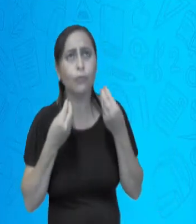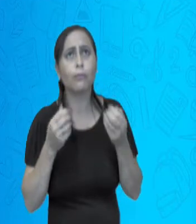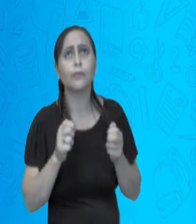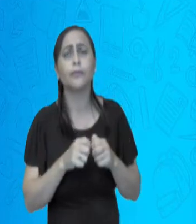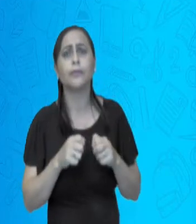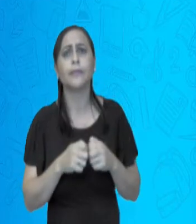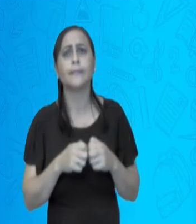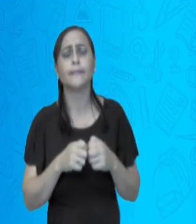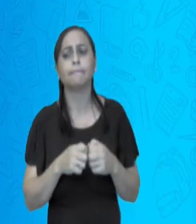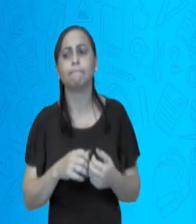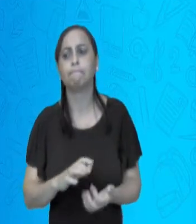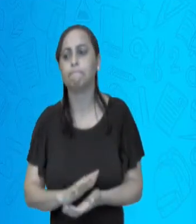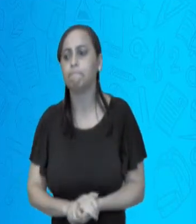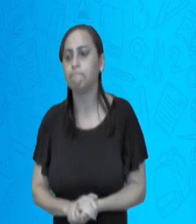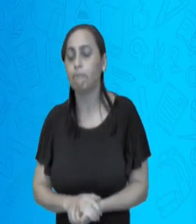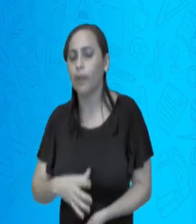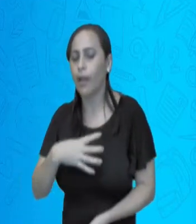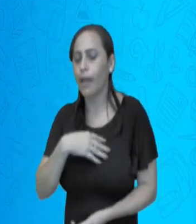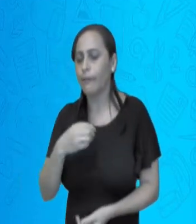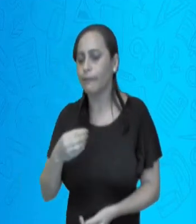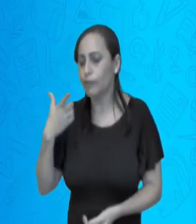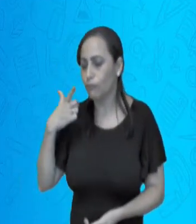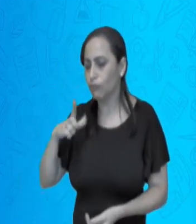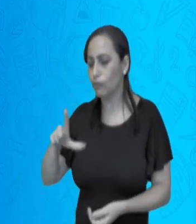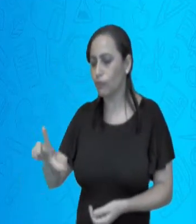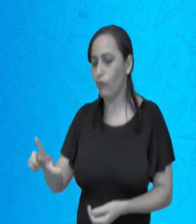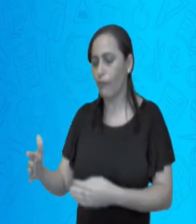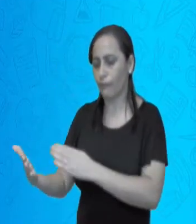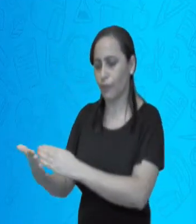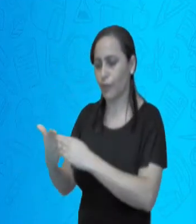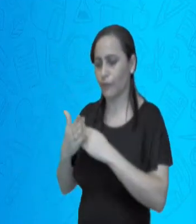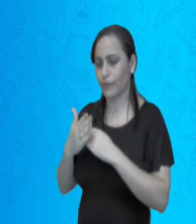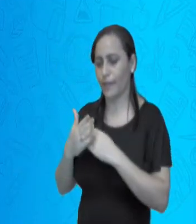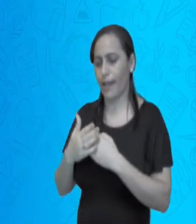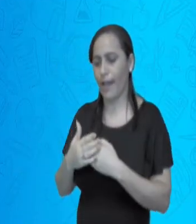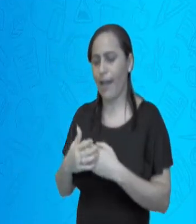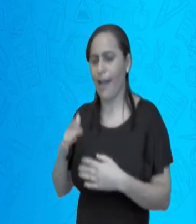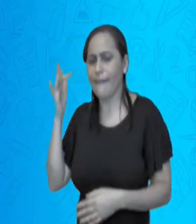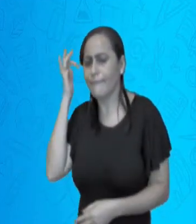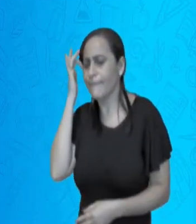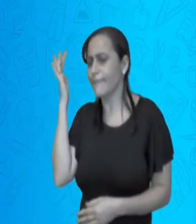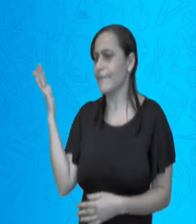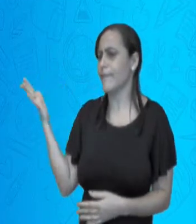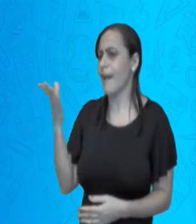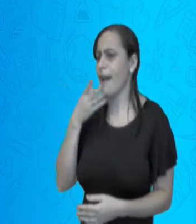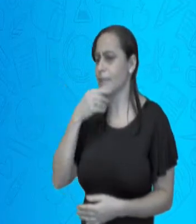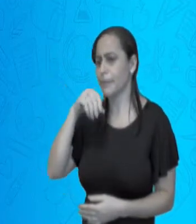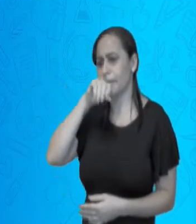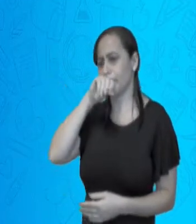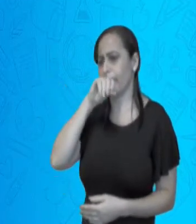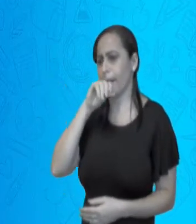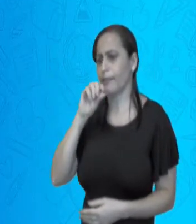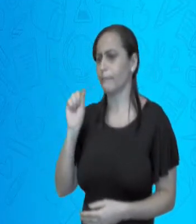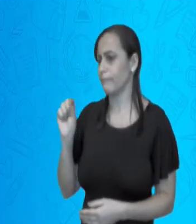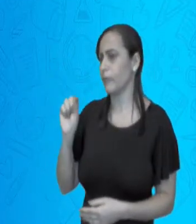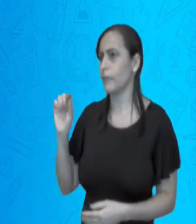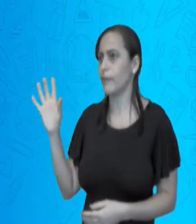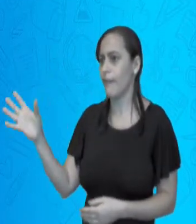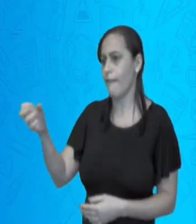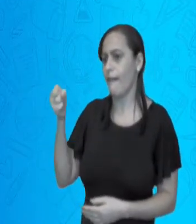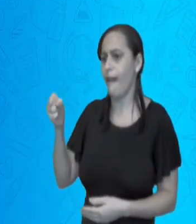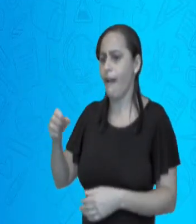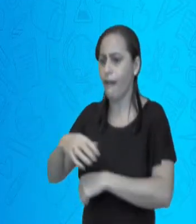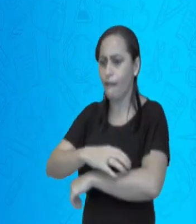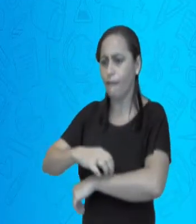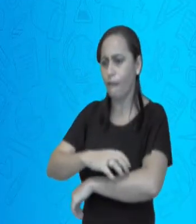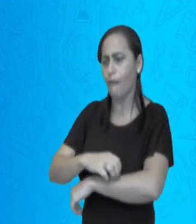Deus. Aí a filha novamente veio em socorro do pai. Ah, mas isso é muito fácil, papai. O que agarra, coça,